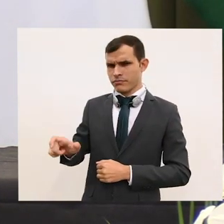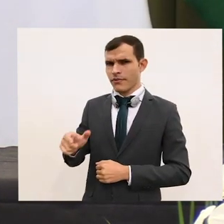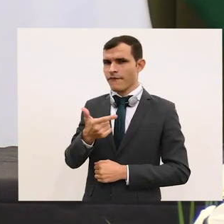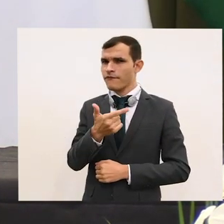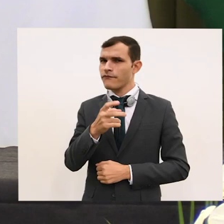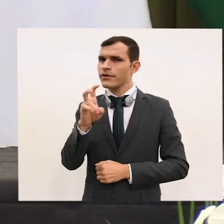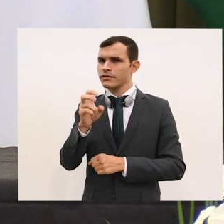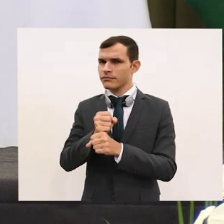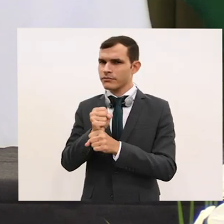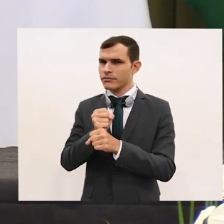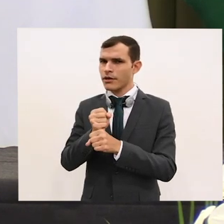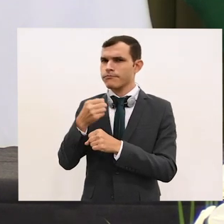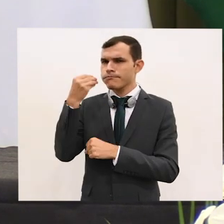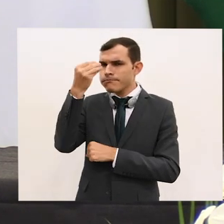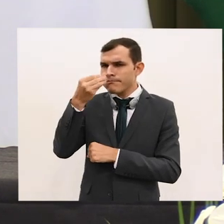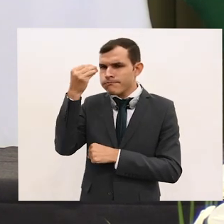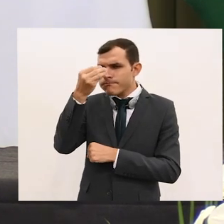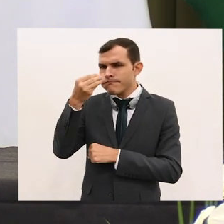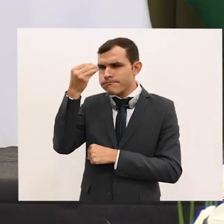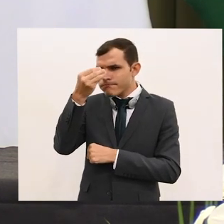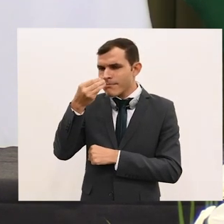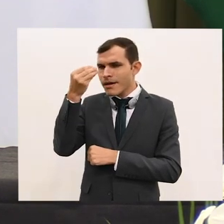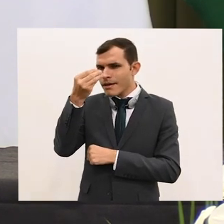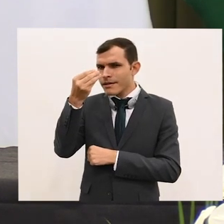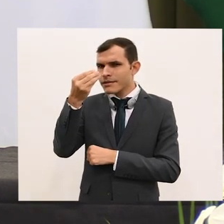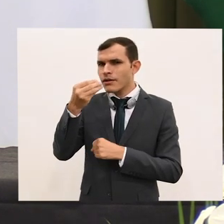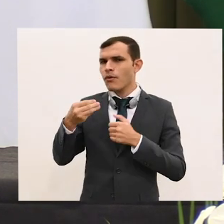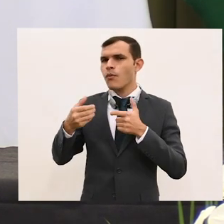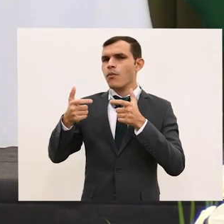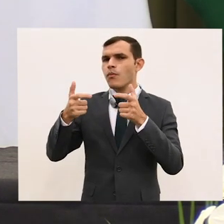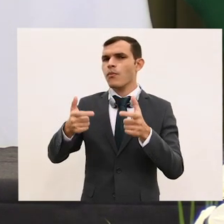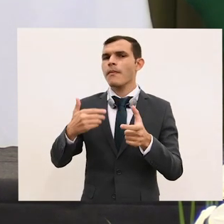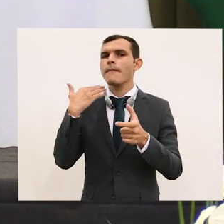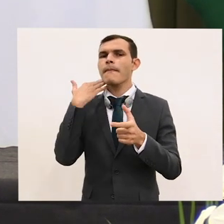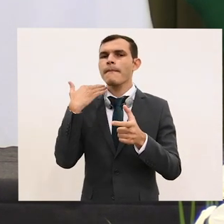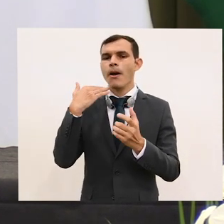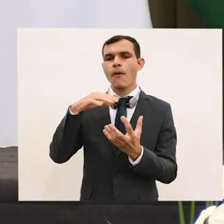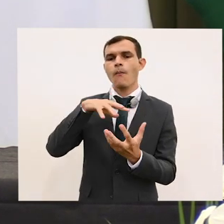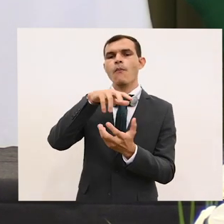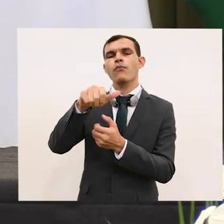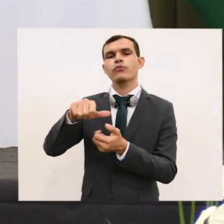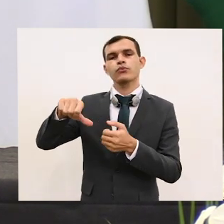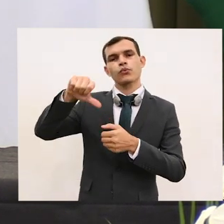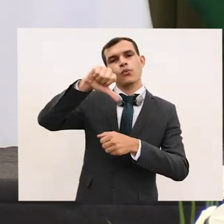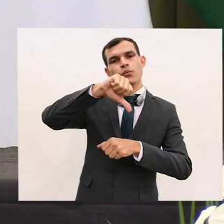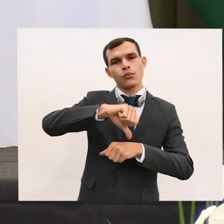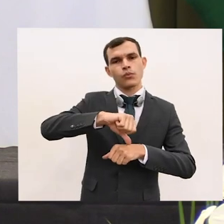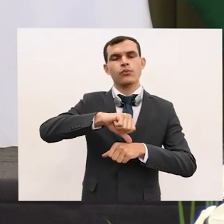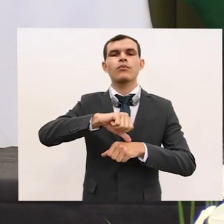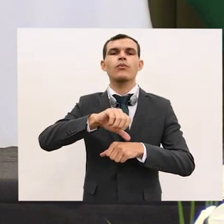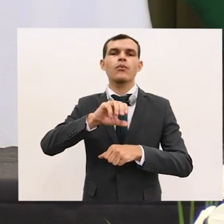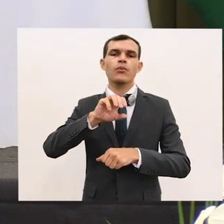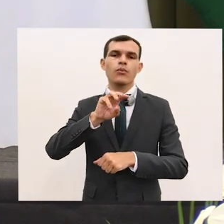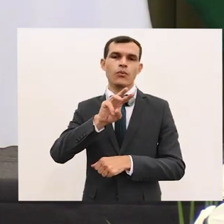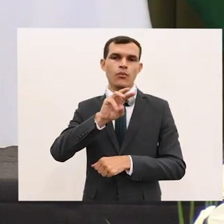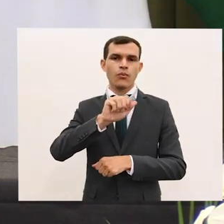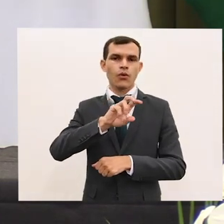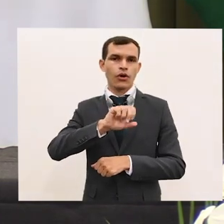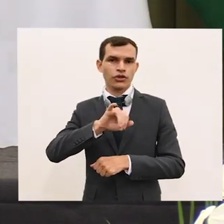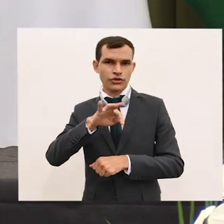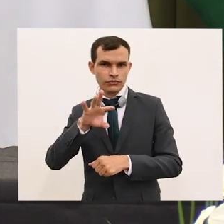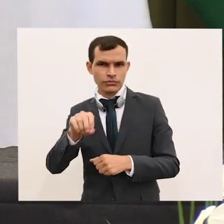no Banco Mundial em Washington. Portanto, ela conhece muito bem o sistema financeiro internacional,